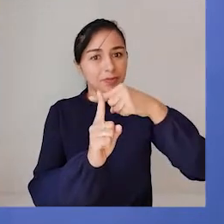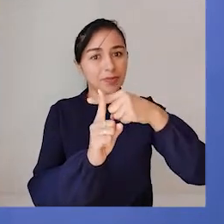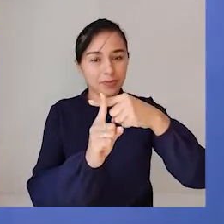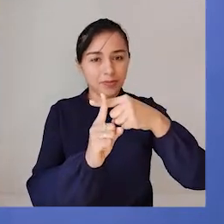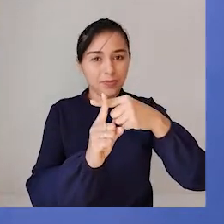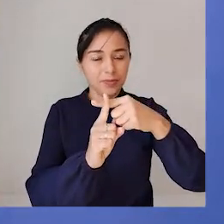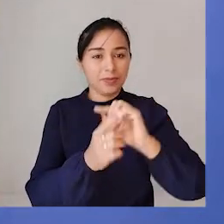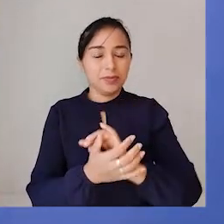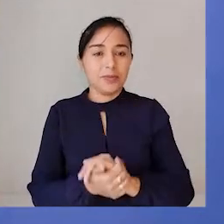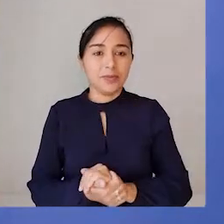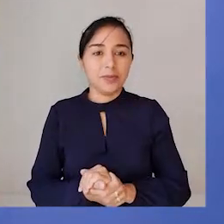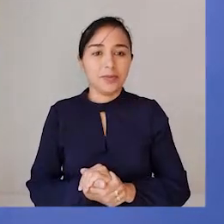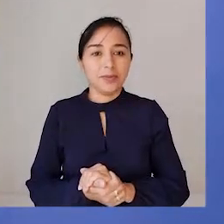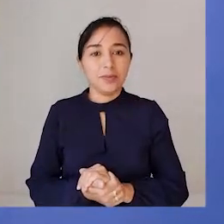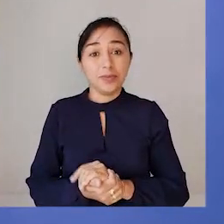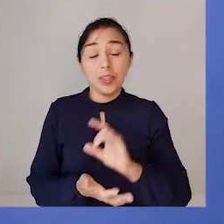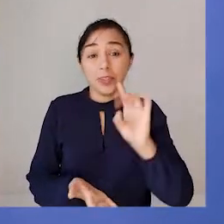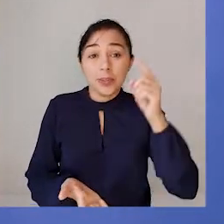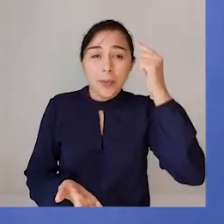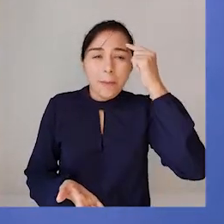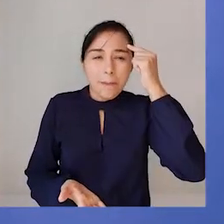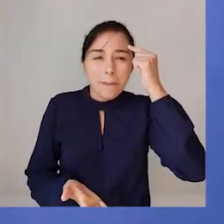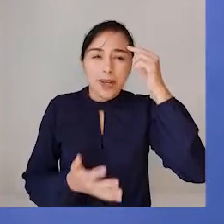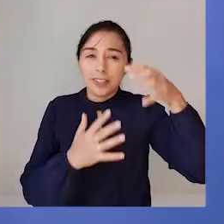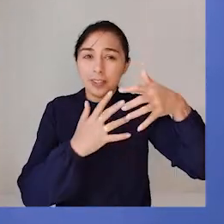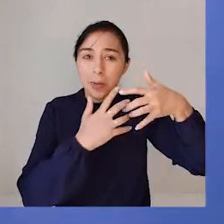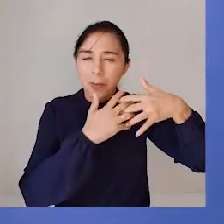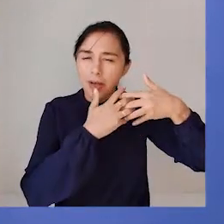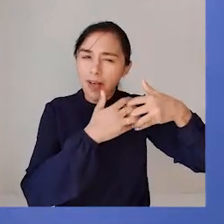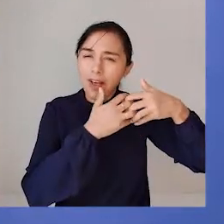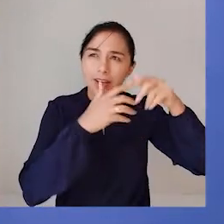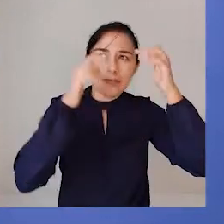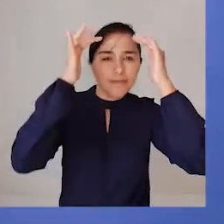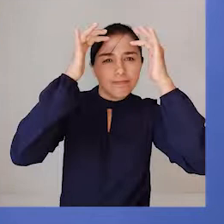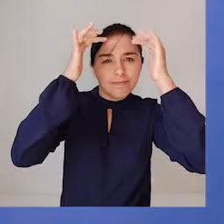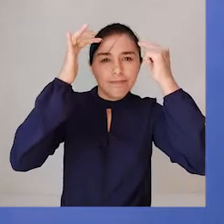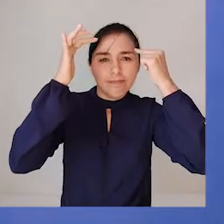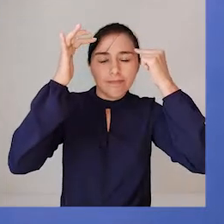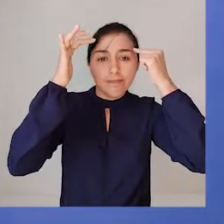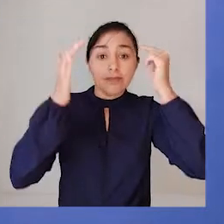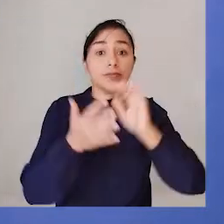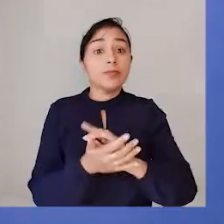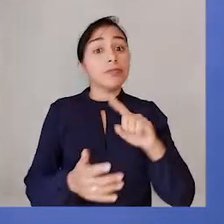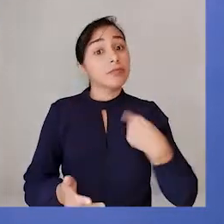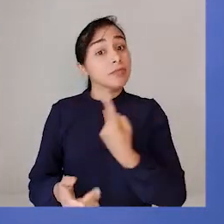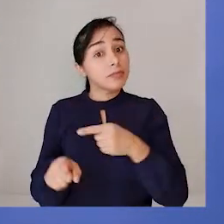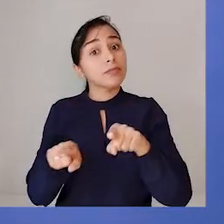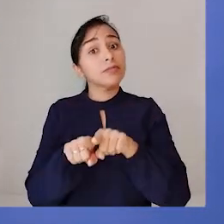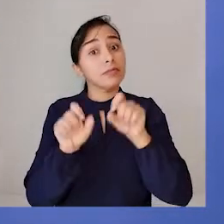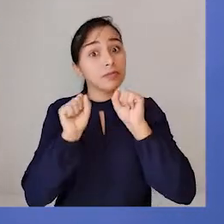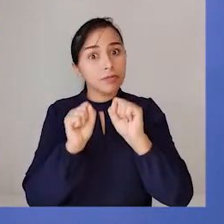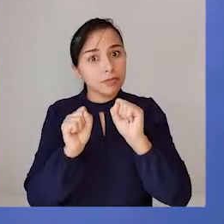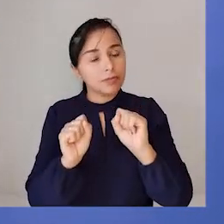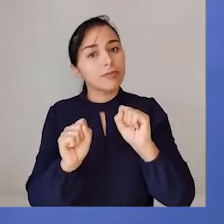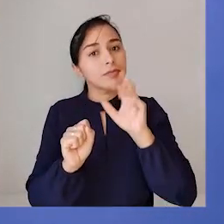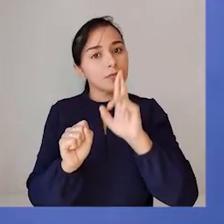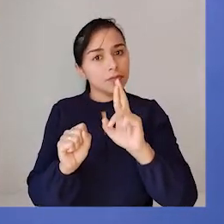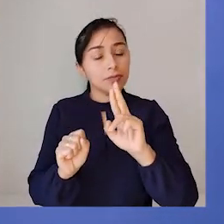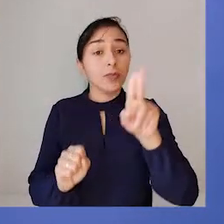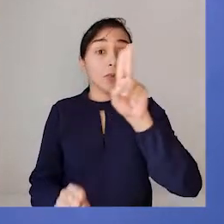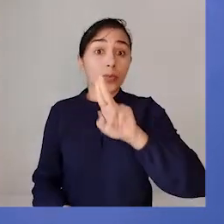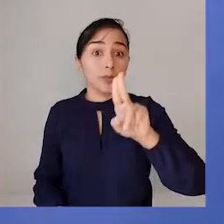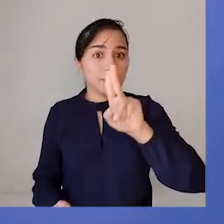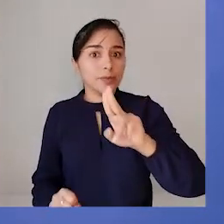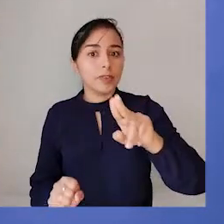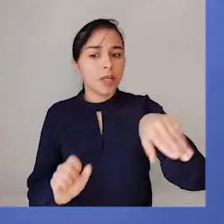apenas raciocinando. Nós também poderíamos fazer esse mesmo cálculo através